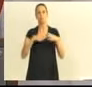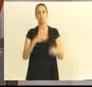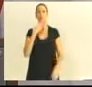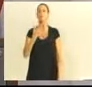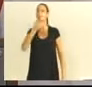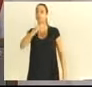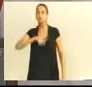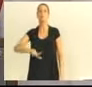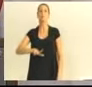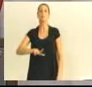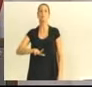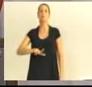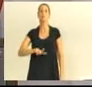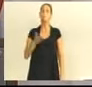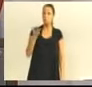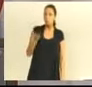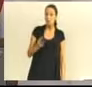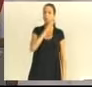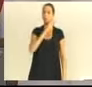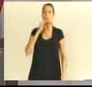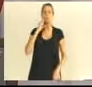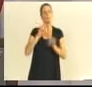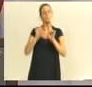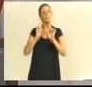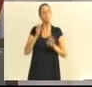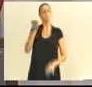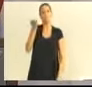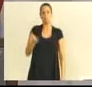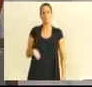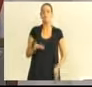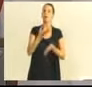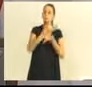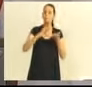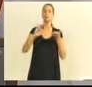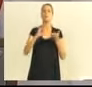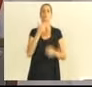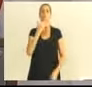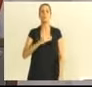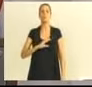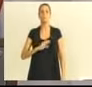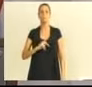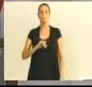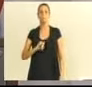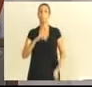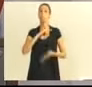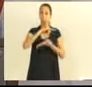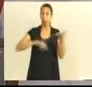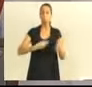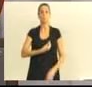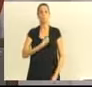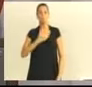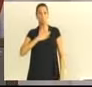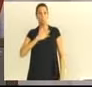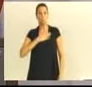vez, não só Vossa Excelência, mas em especial Vossa Excelência para assinar o pedido de CPI. Os documentos estão comigo, estão à disposição, vou